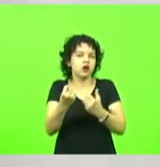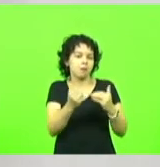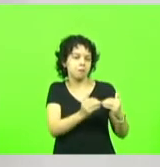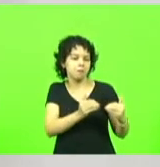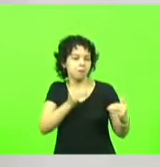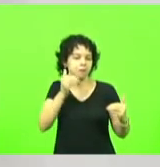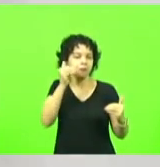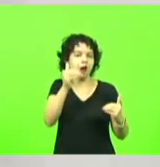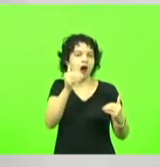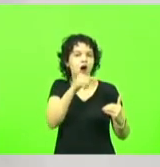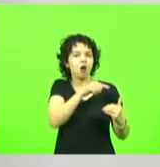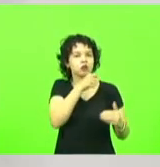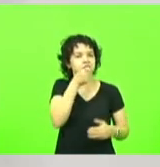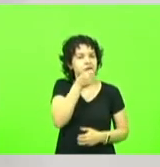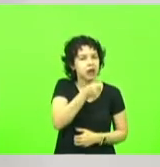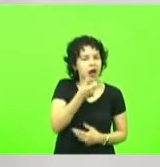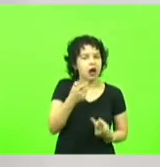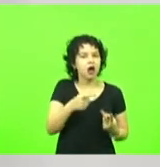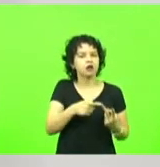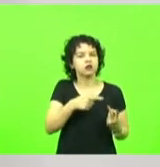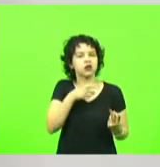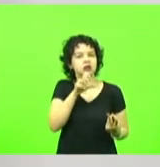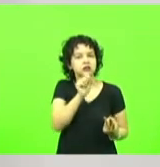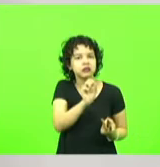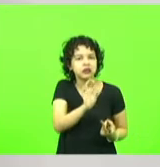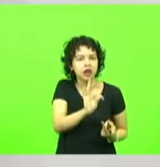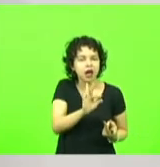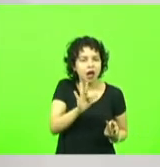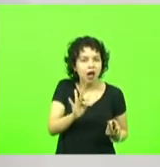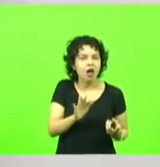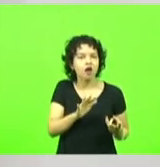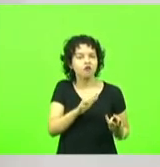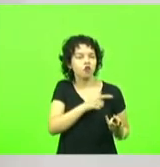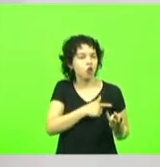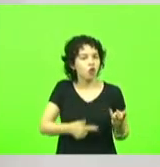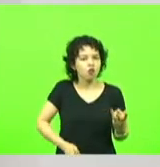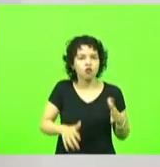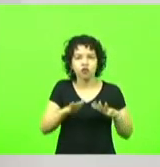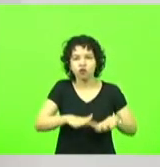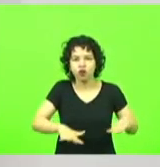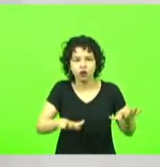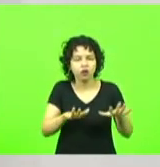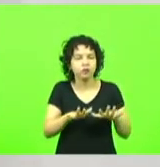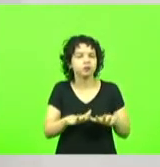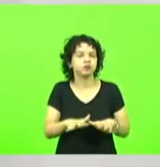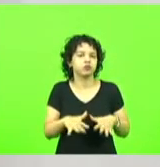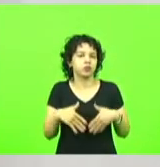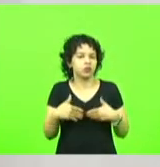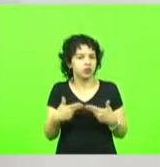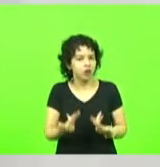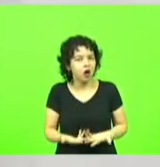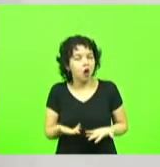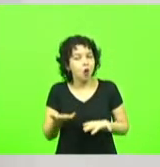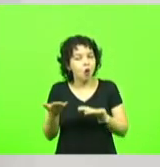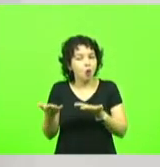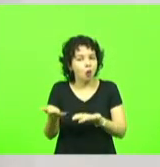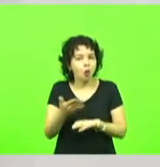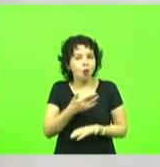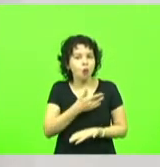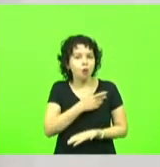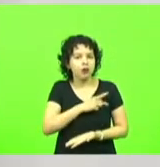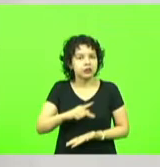o STF que o governo como um todo então o presidente Jair Bolsonaro